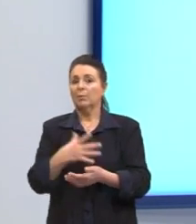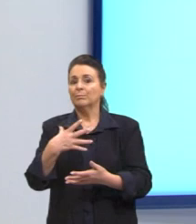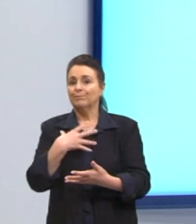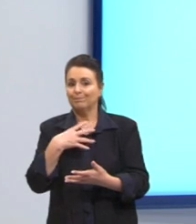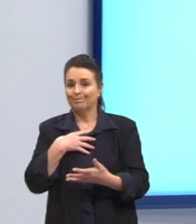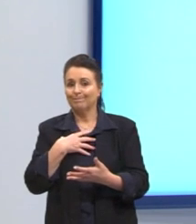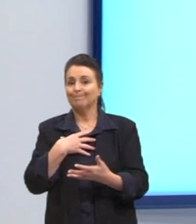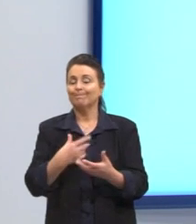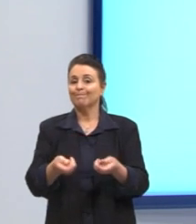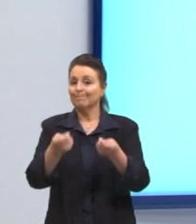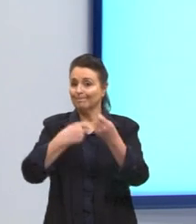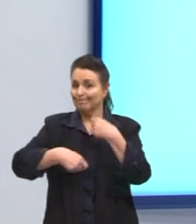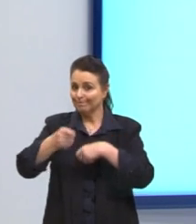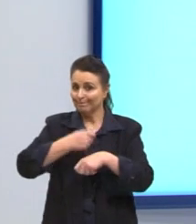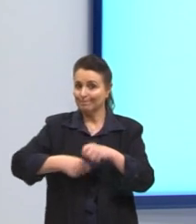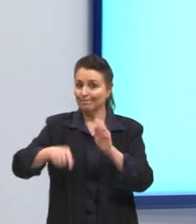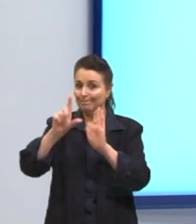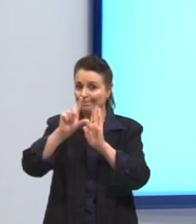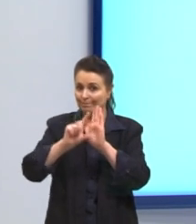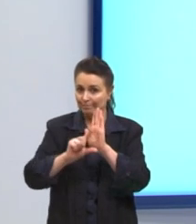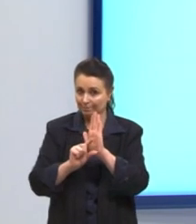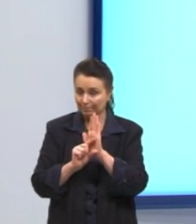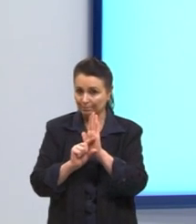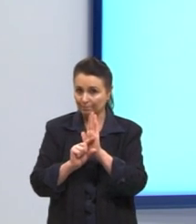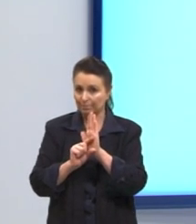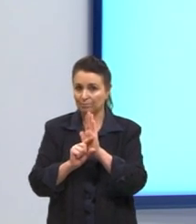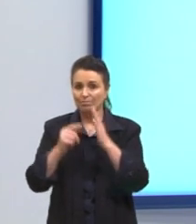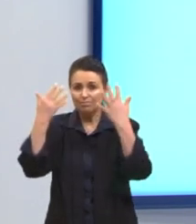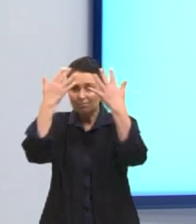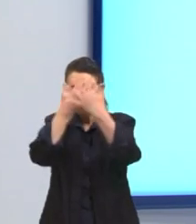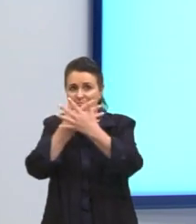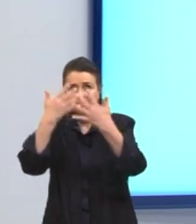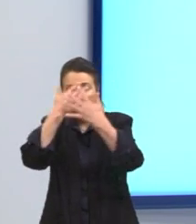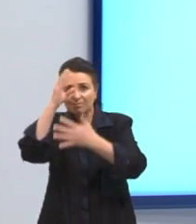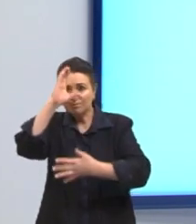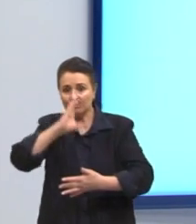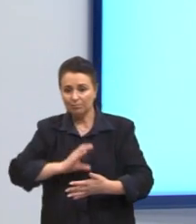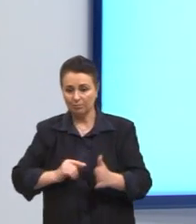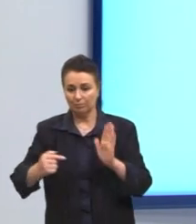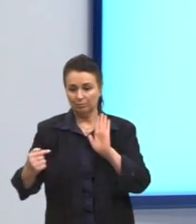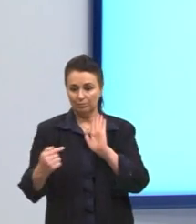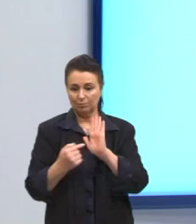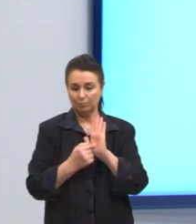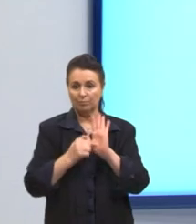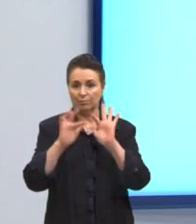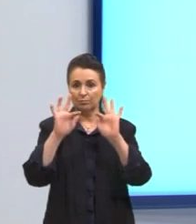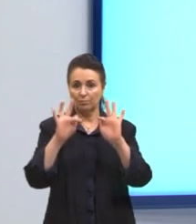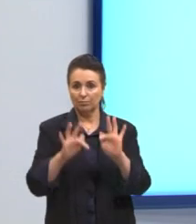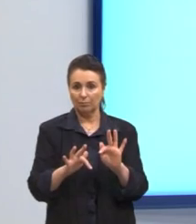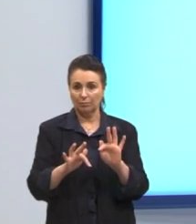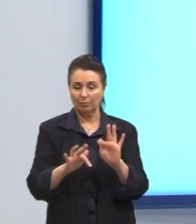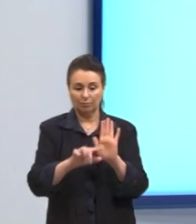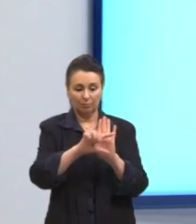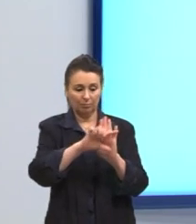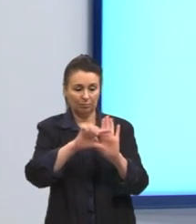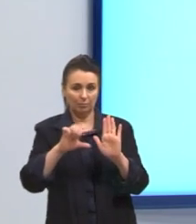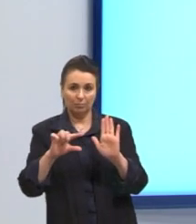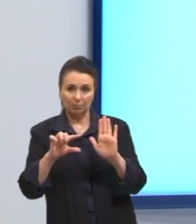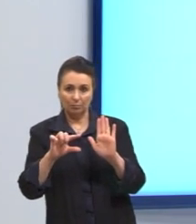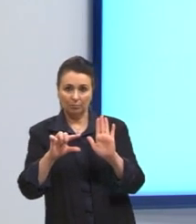socioeconomicamente, são invisibilizados enquanto cidadãos. Ponto final. Encerramos o primeiro período.